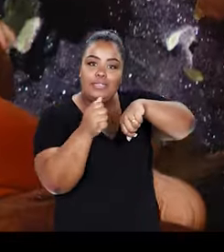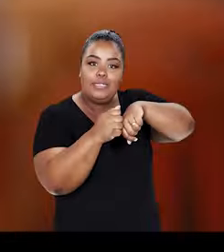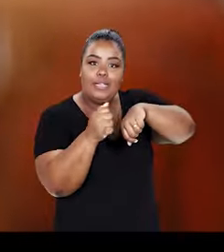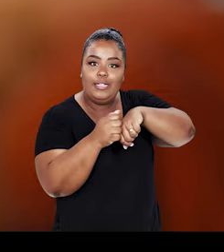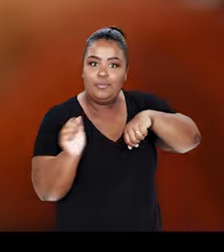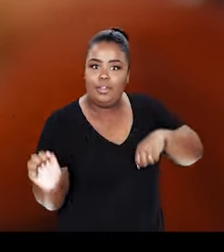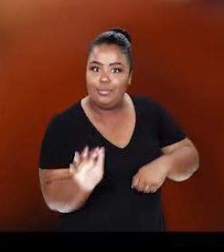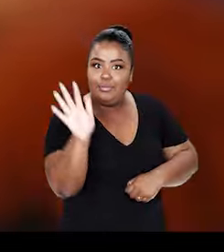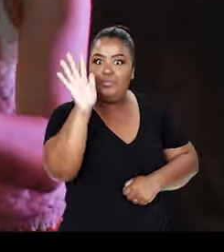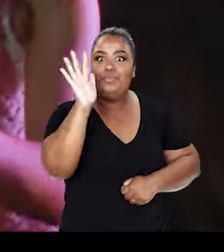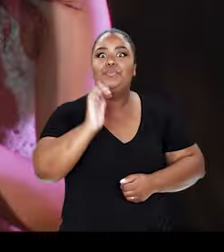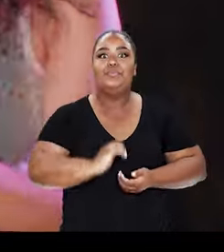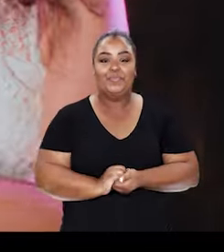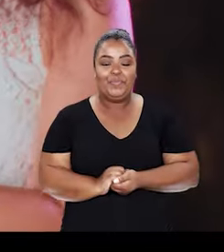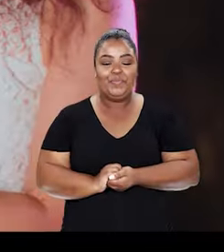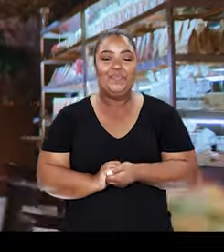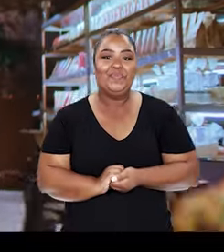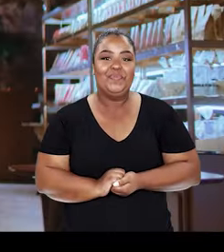preciosas.